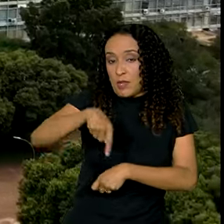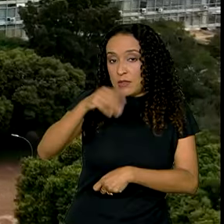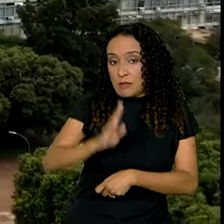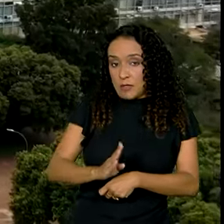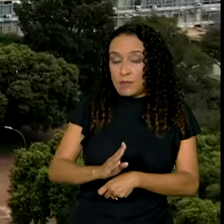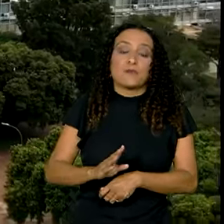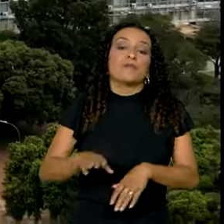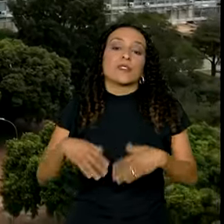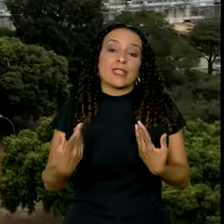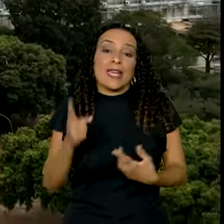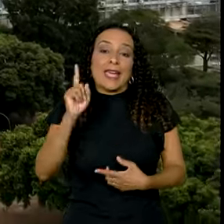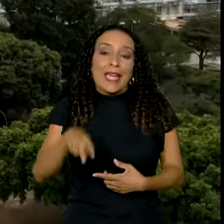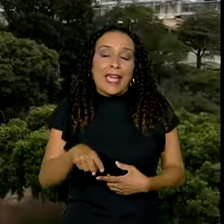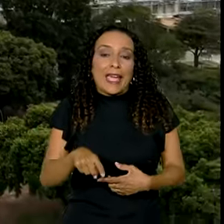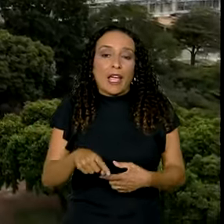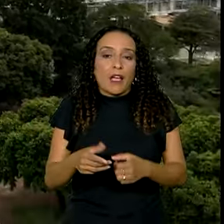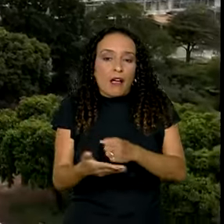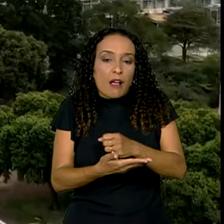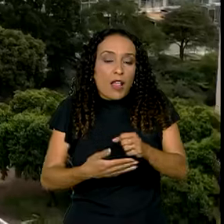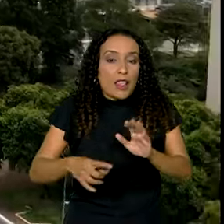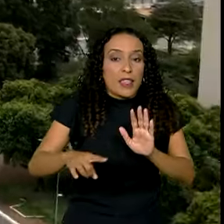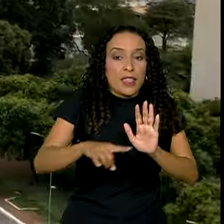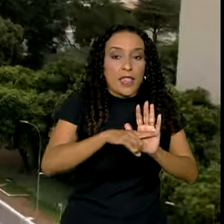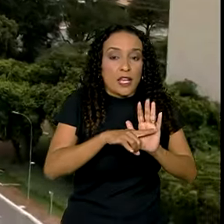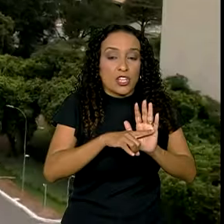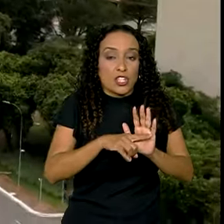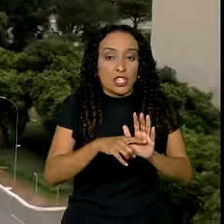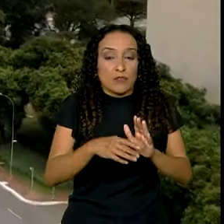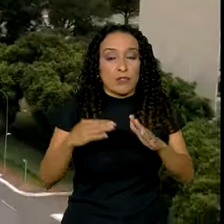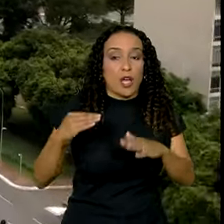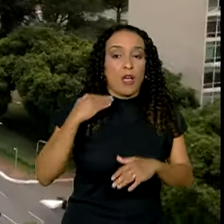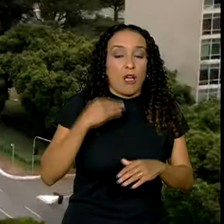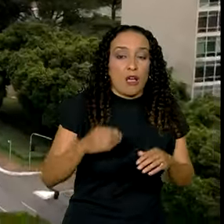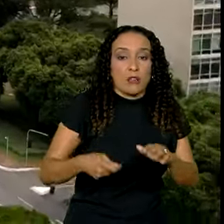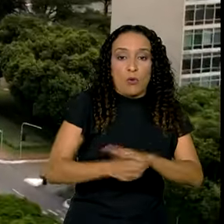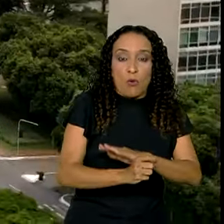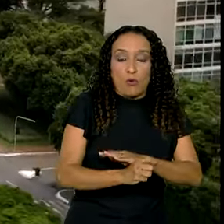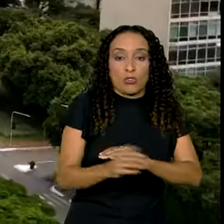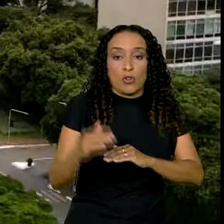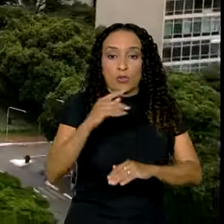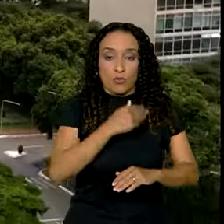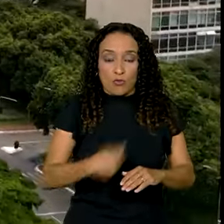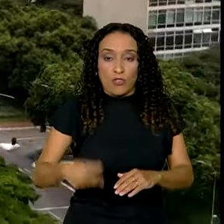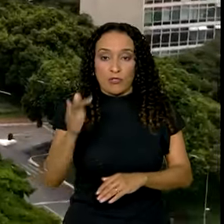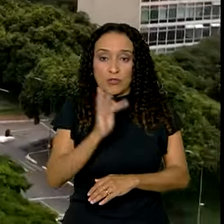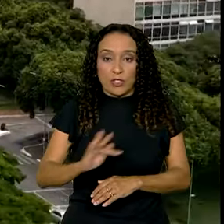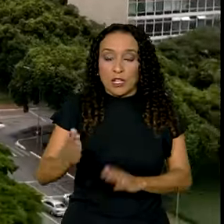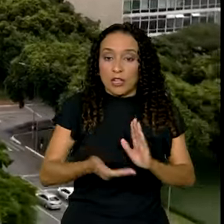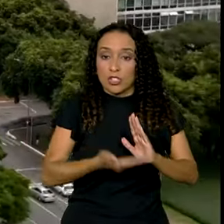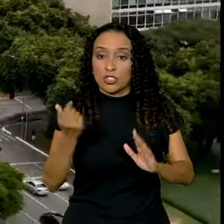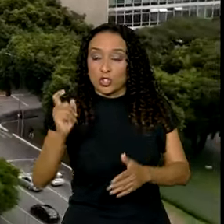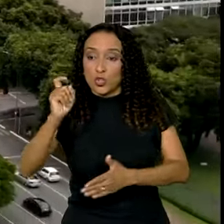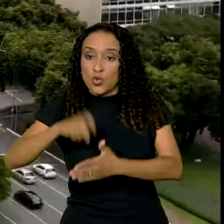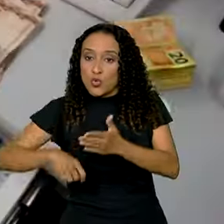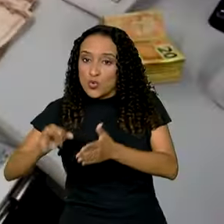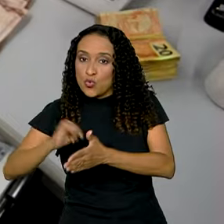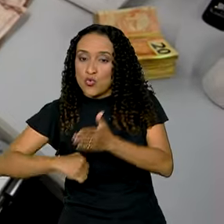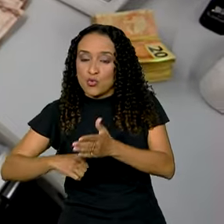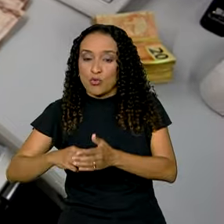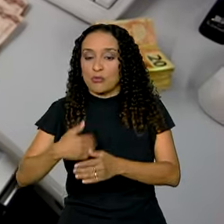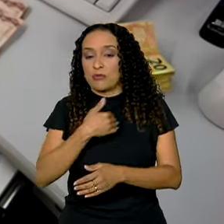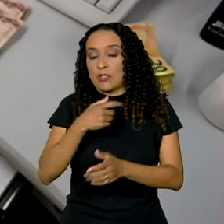Esse é o saldo negativo das contas do governo federal, excluindo os juros da dívida pública.